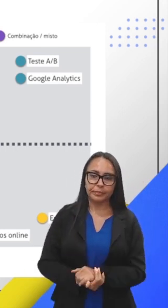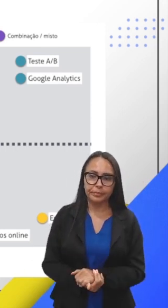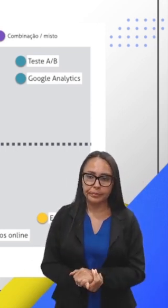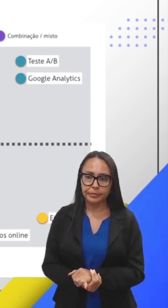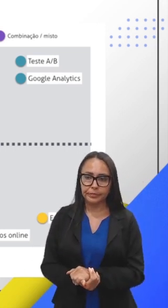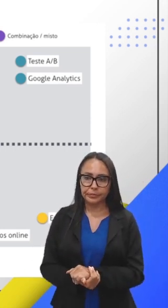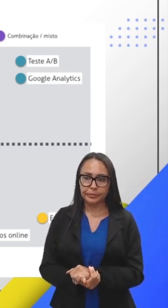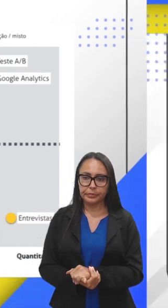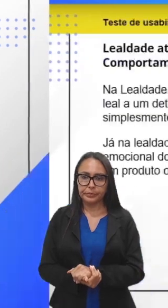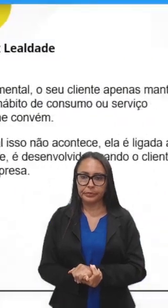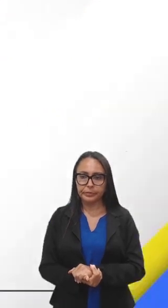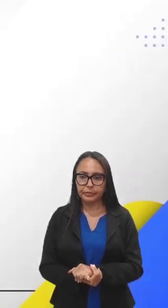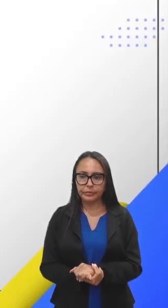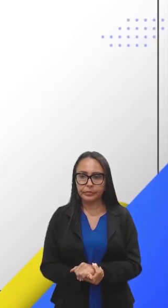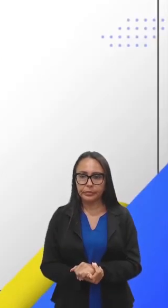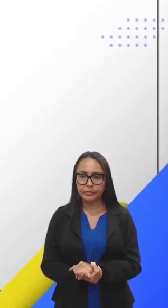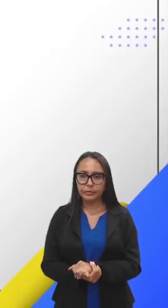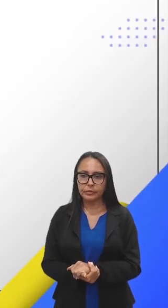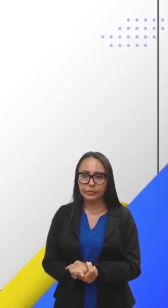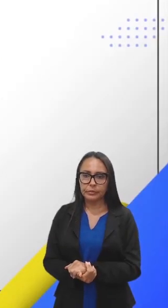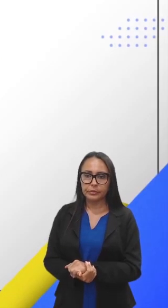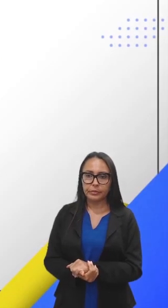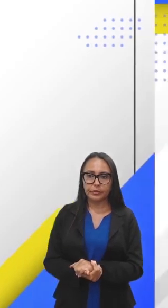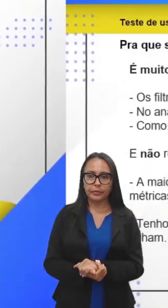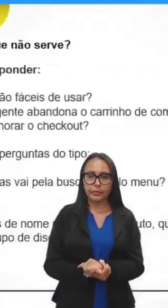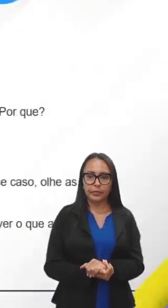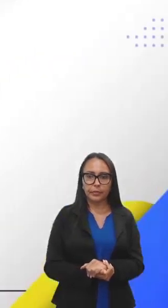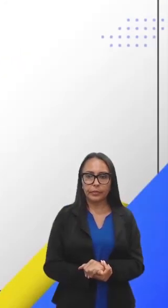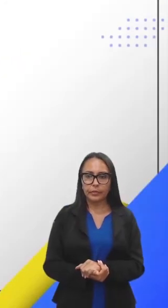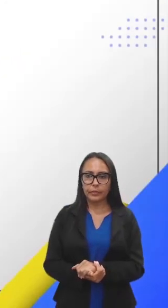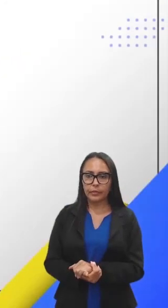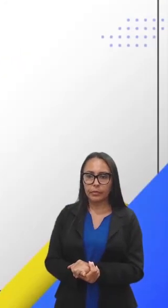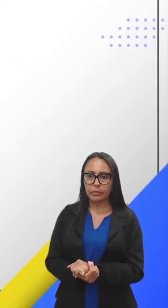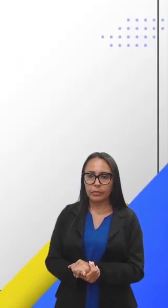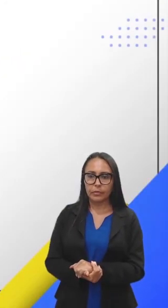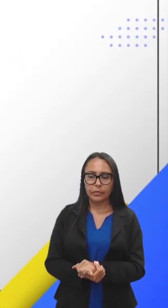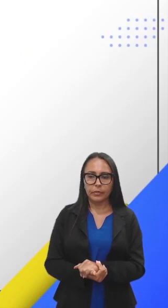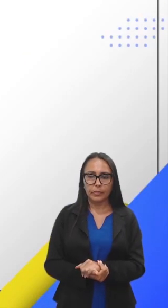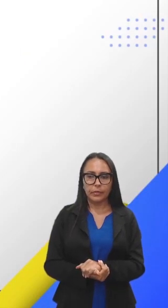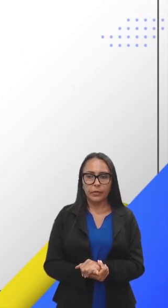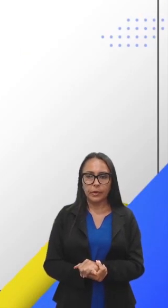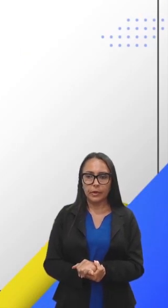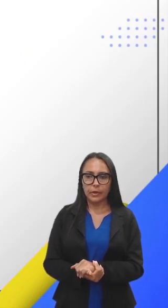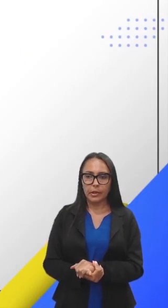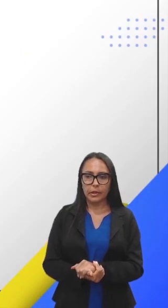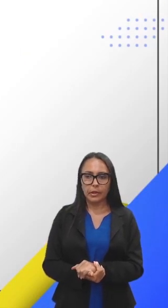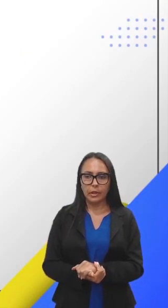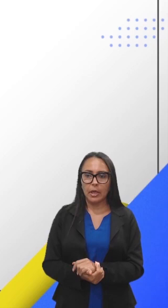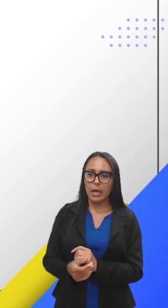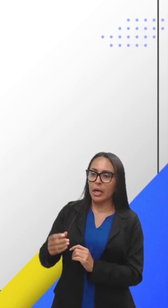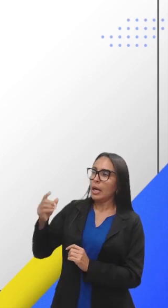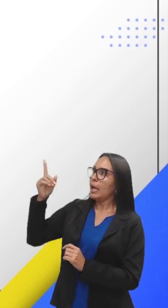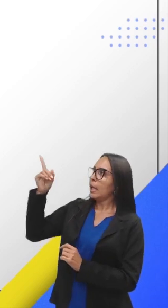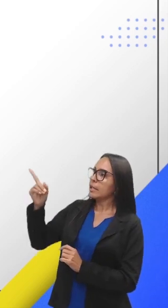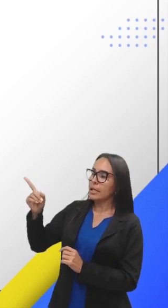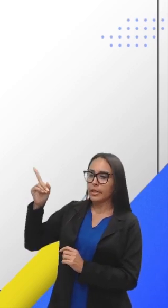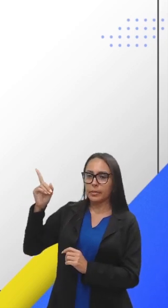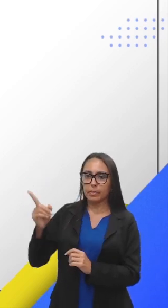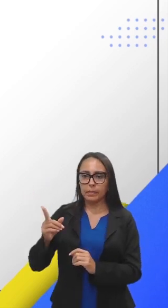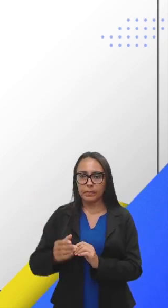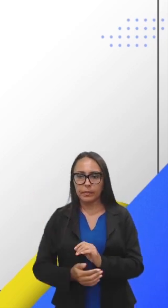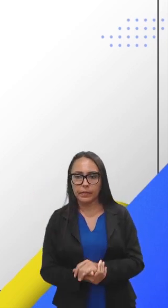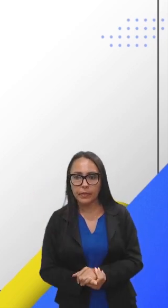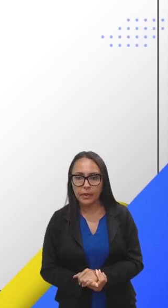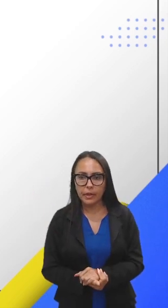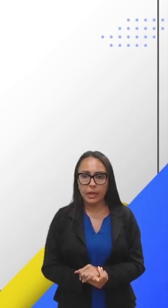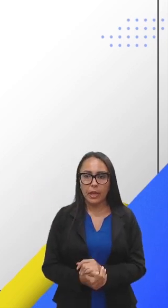que é bem importante, e o Google Analytics, que não é bem um teste, que é, aí, para que serve, ou para que não serve, ele é muito útil, para